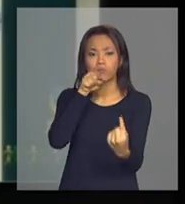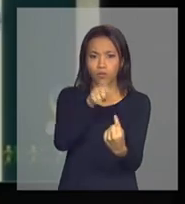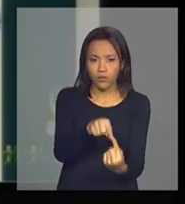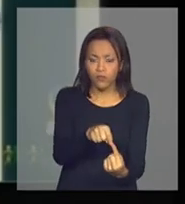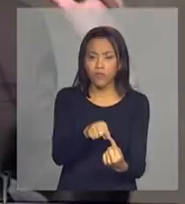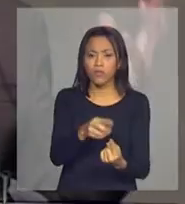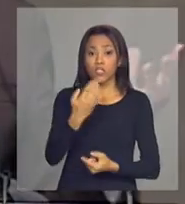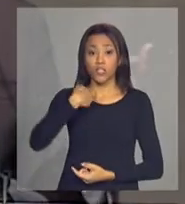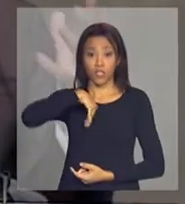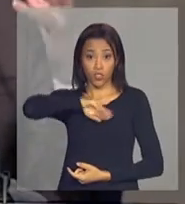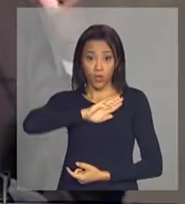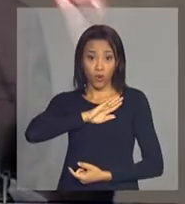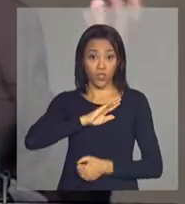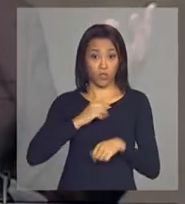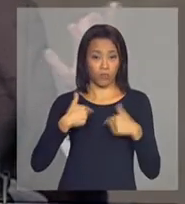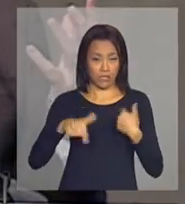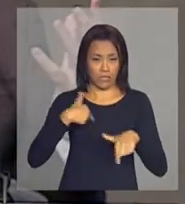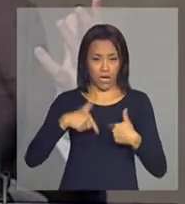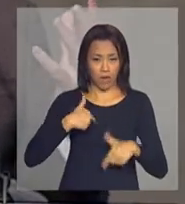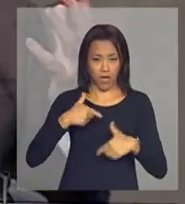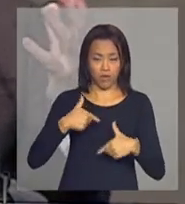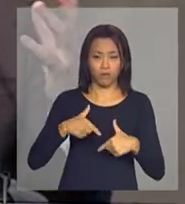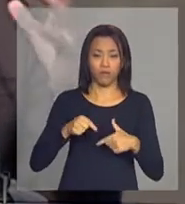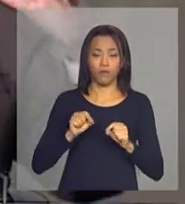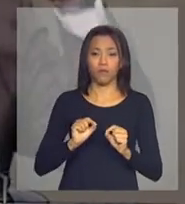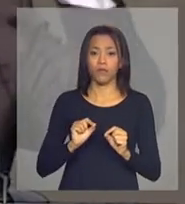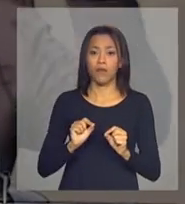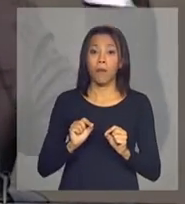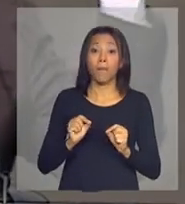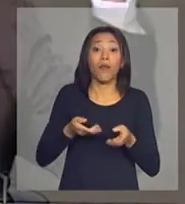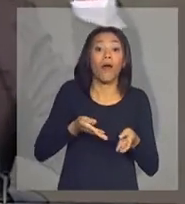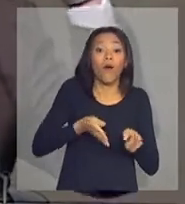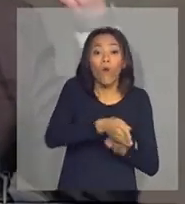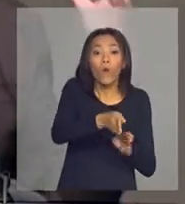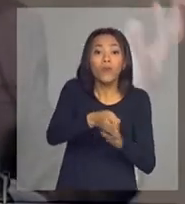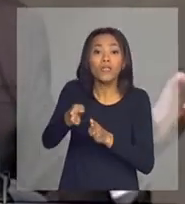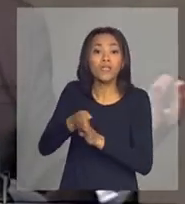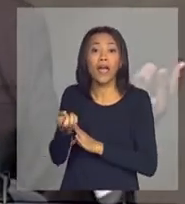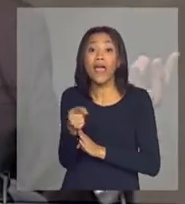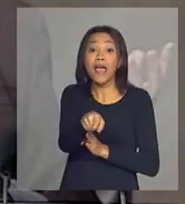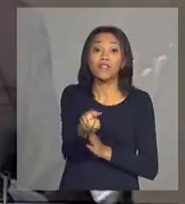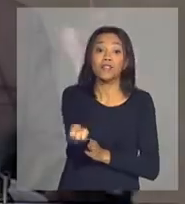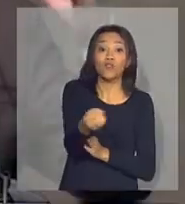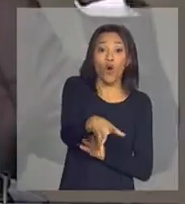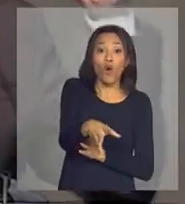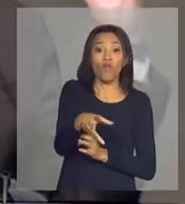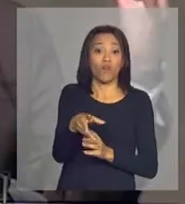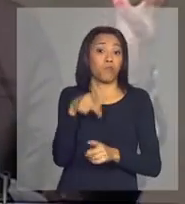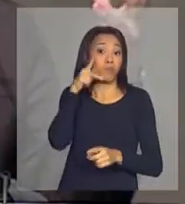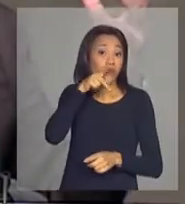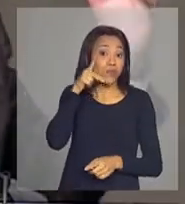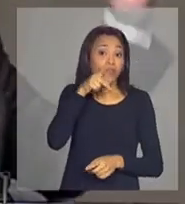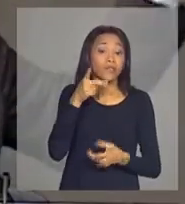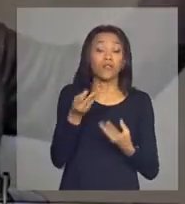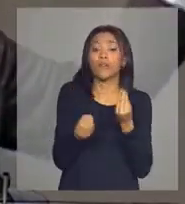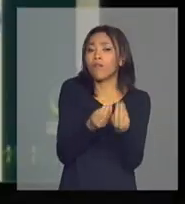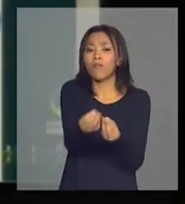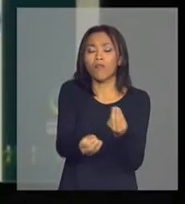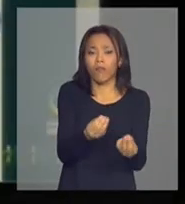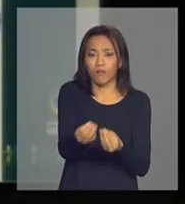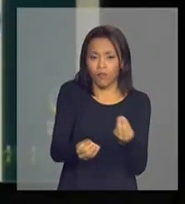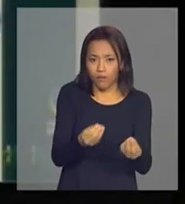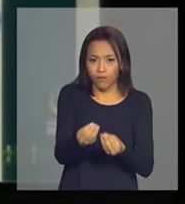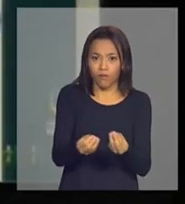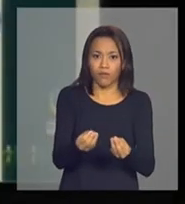que nós estamos trabalhando para orientar essa nova política? E trazemos essa ideia desses